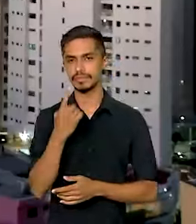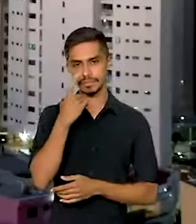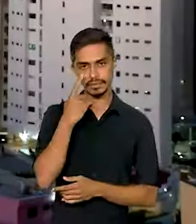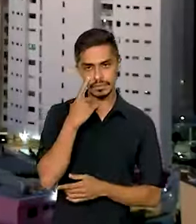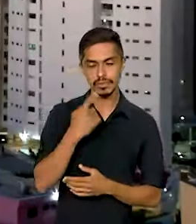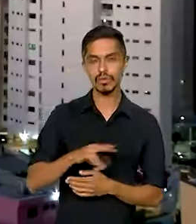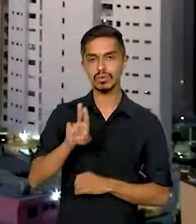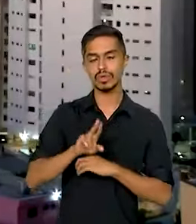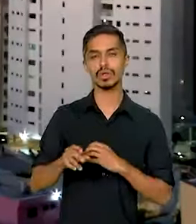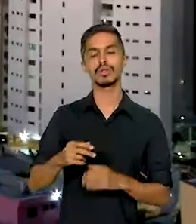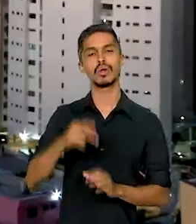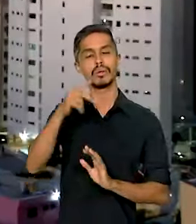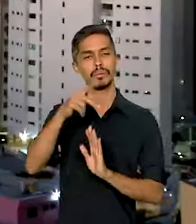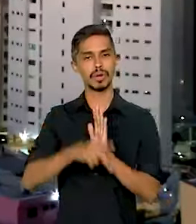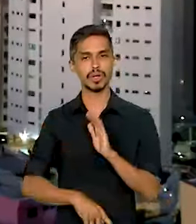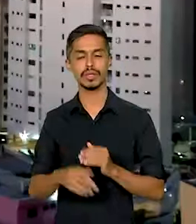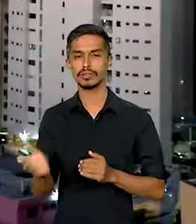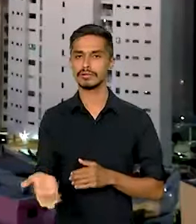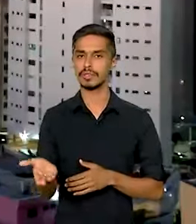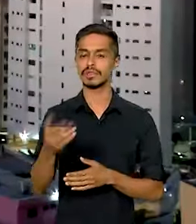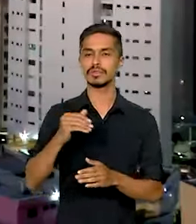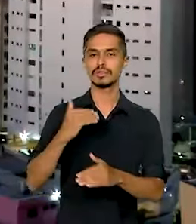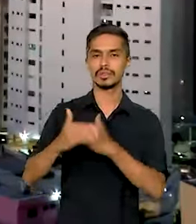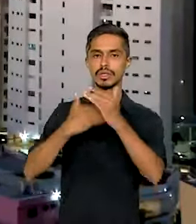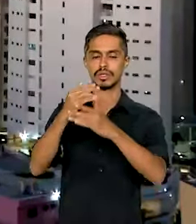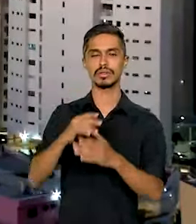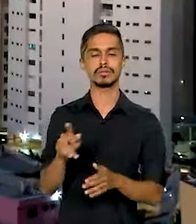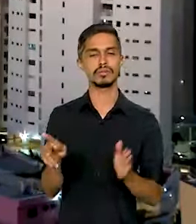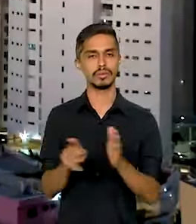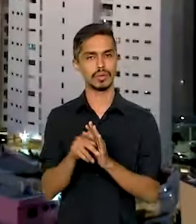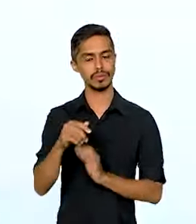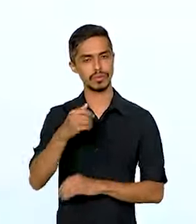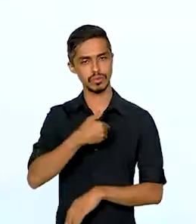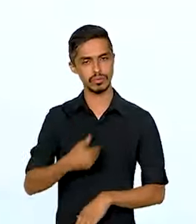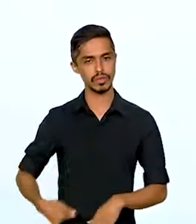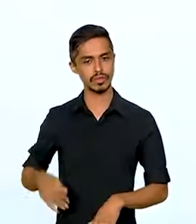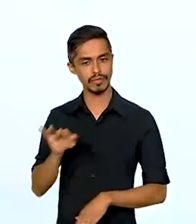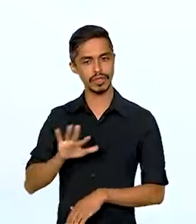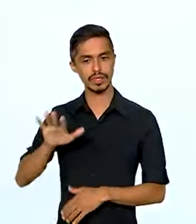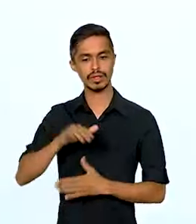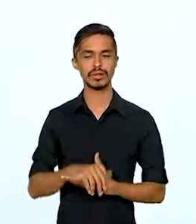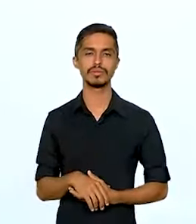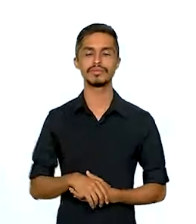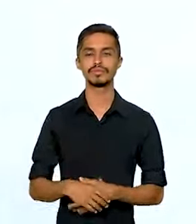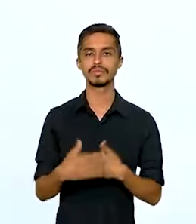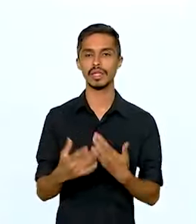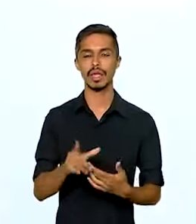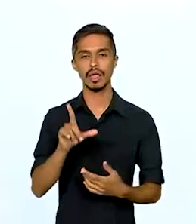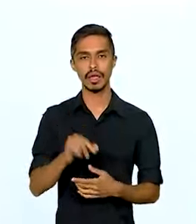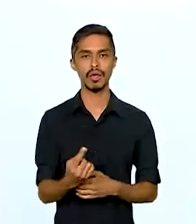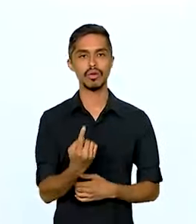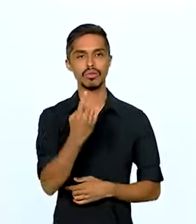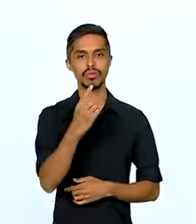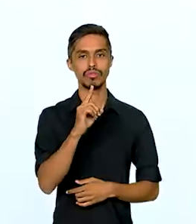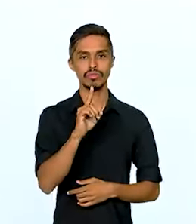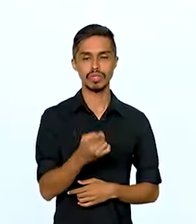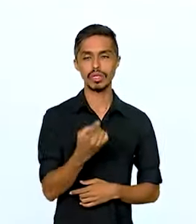pelo Programa de Aceleração do Crescimento do Governo Federal. É uma carteira de 1,7 trilhão,